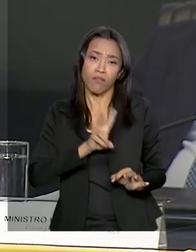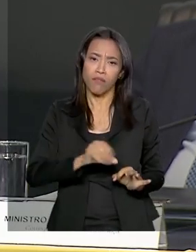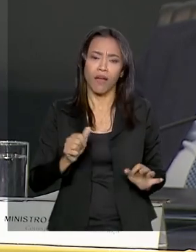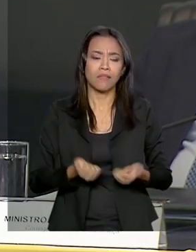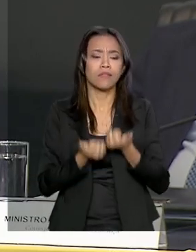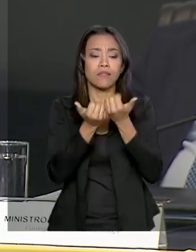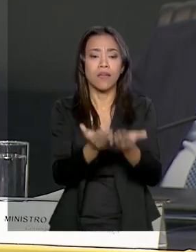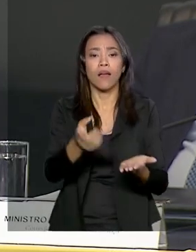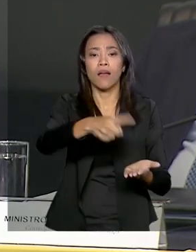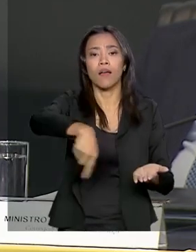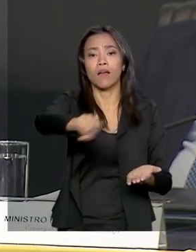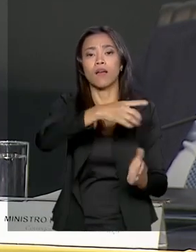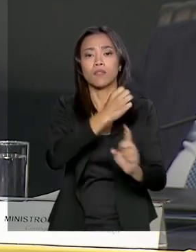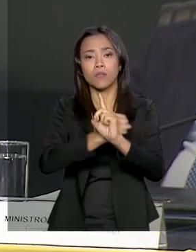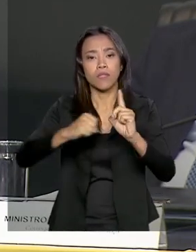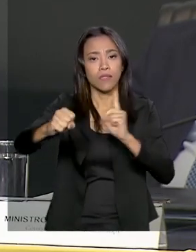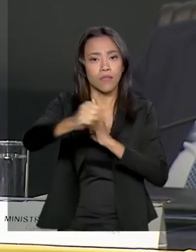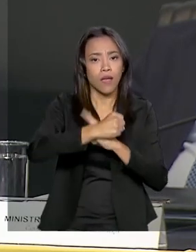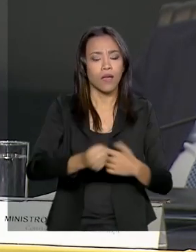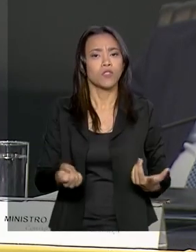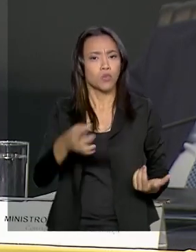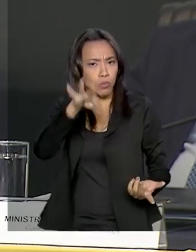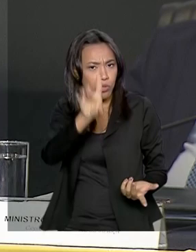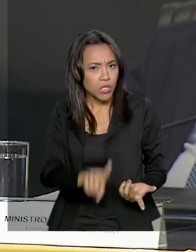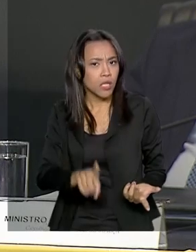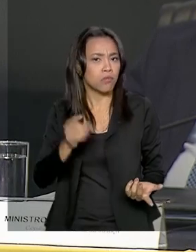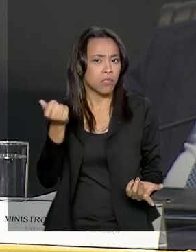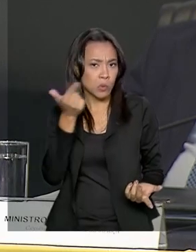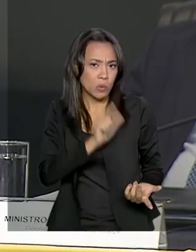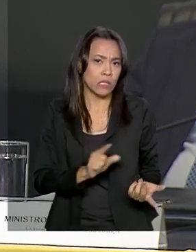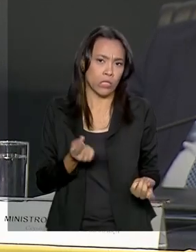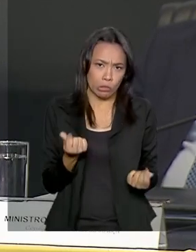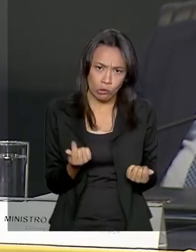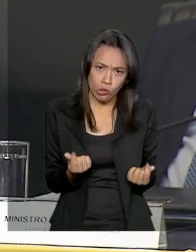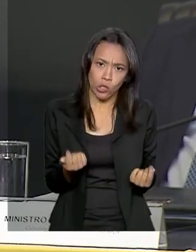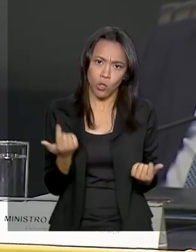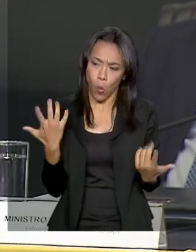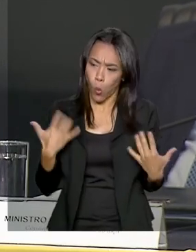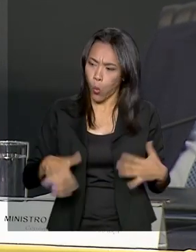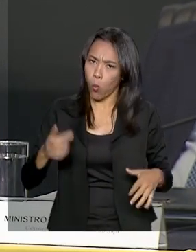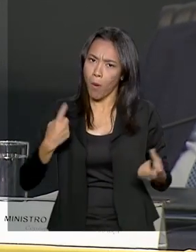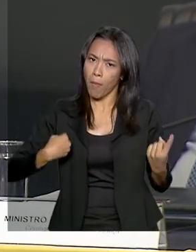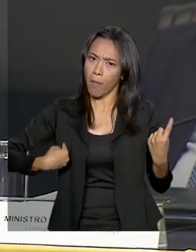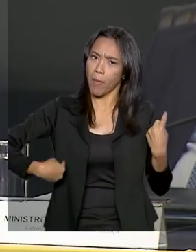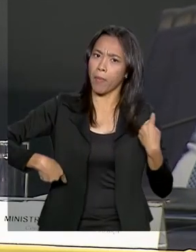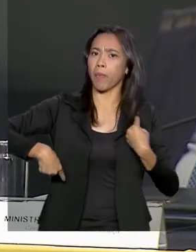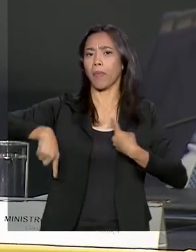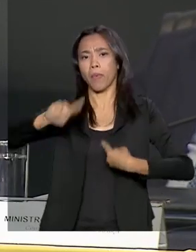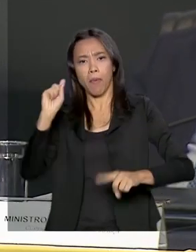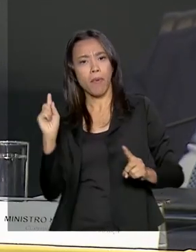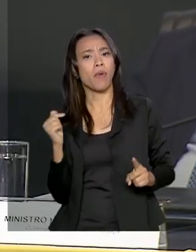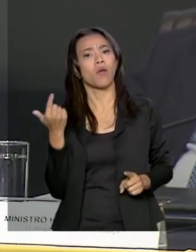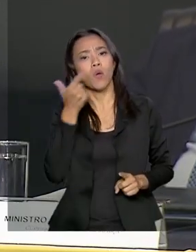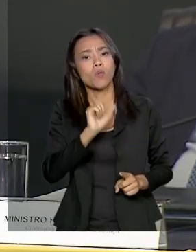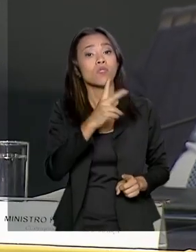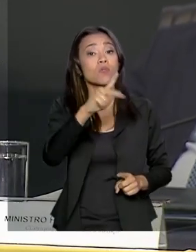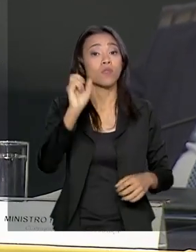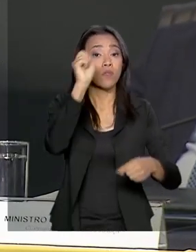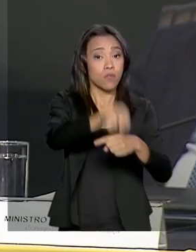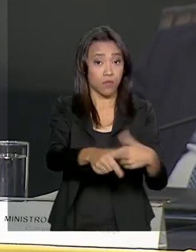enriquecer das populações, de prosperarem, de melhorarem, de conseguirem seus empregos.